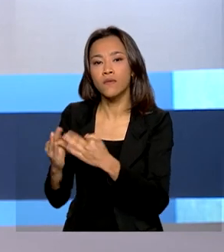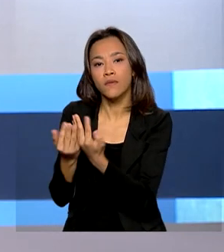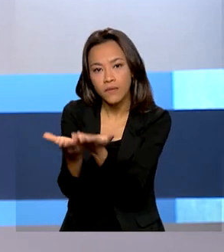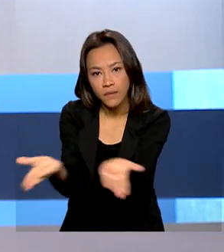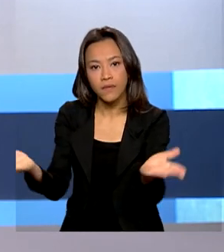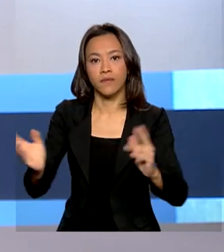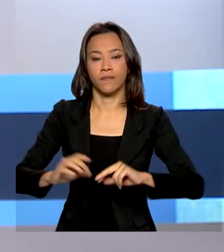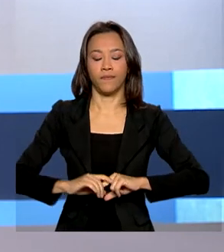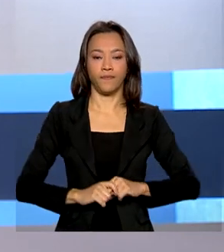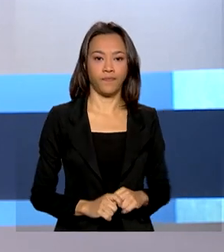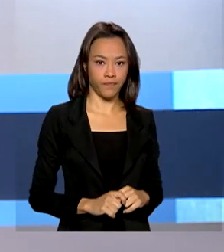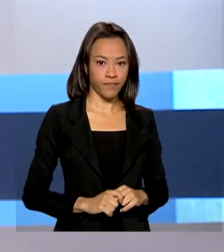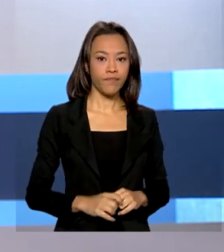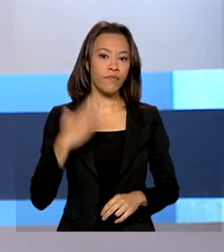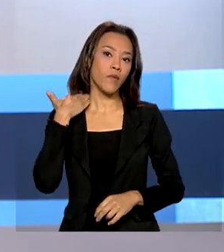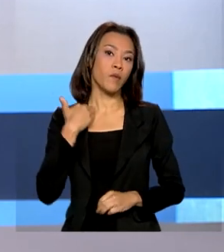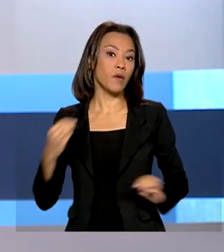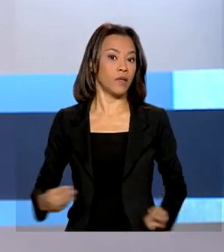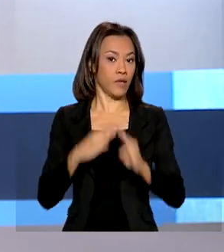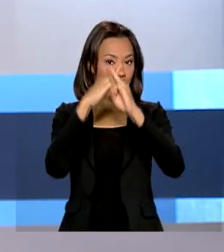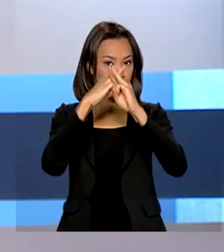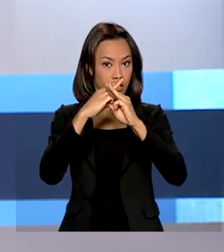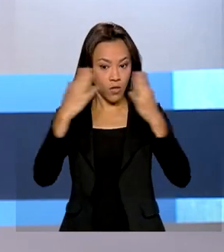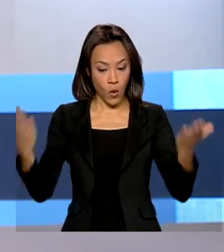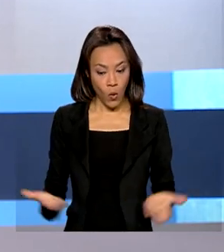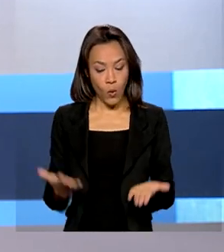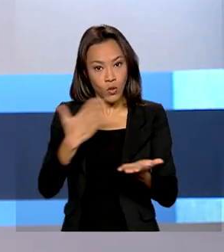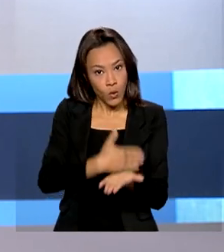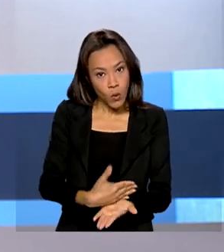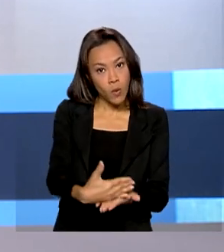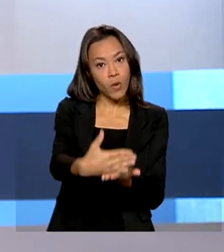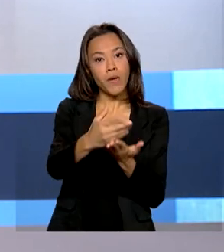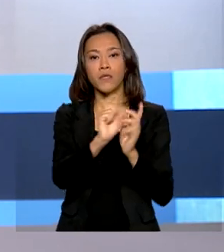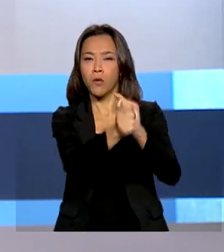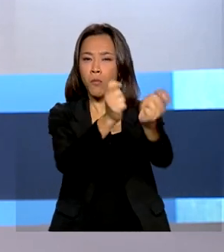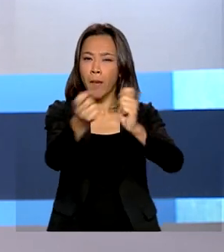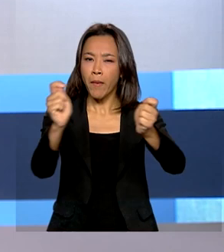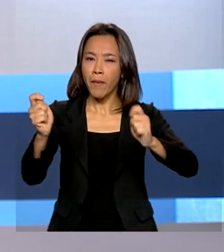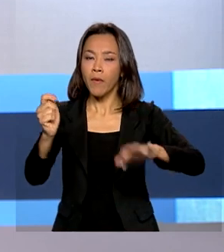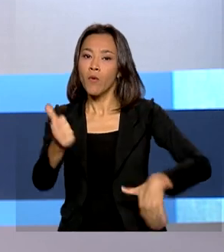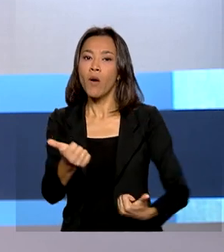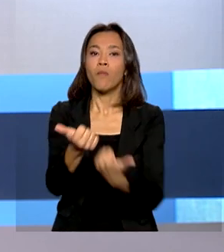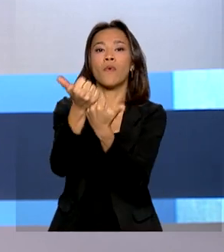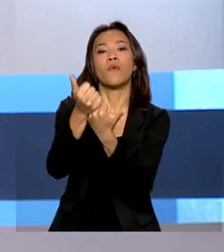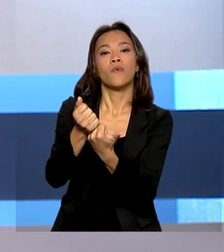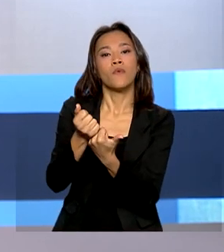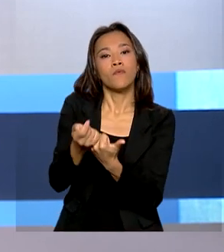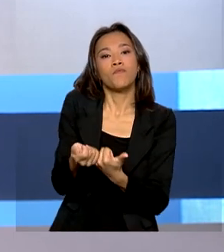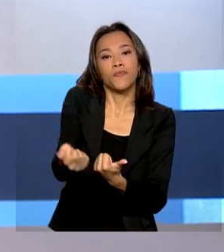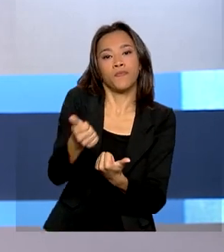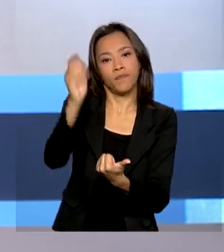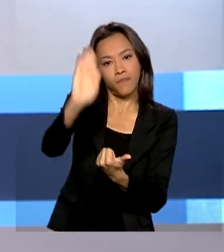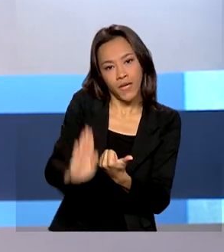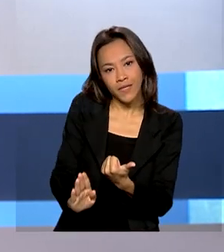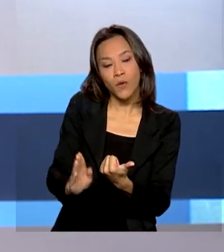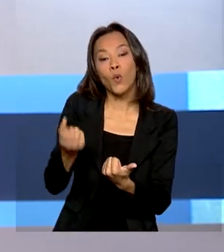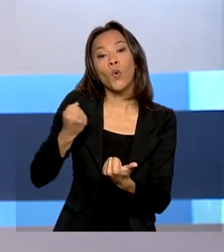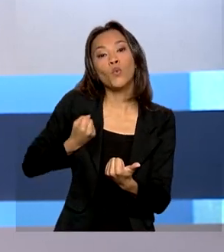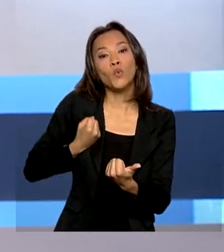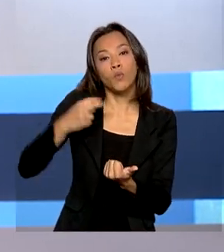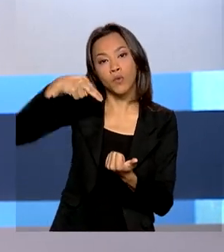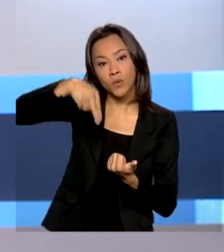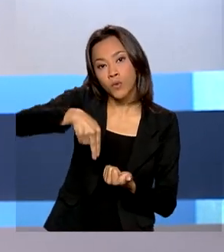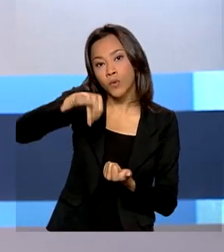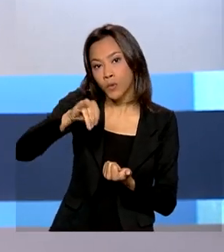A Caixa Econômica Federal inicia hoje o pagamento do Auxílio Brasil para beneficiários com NIS Final 7.